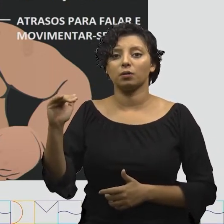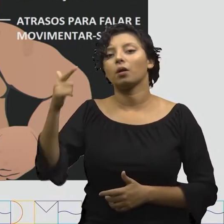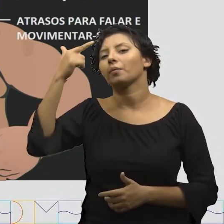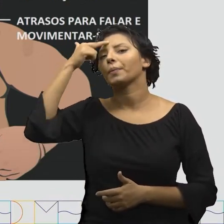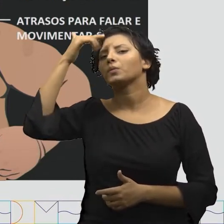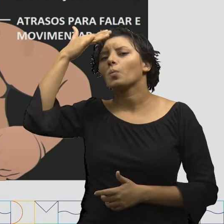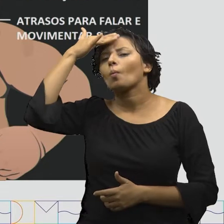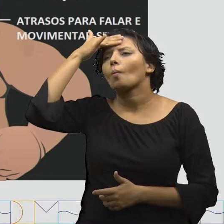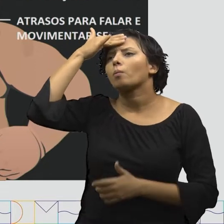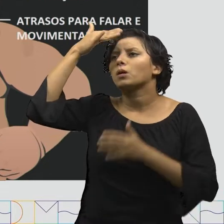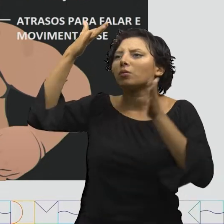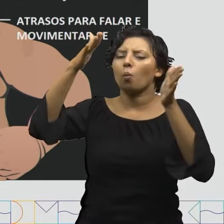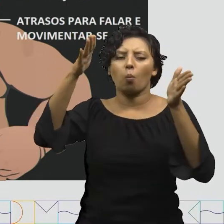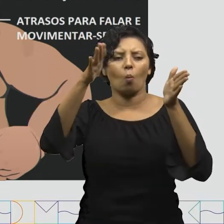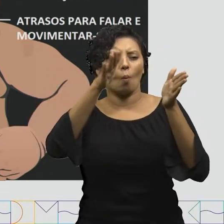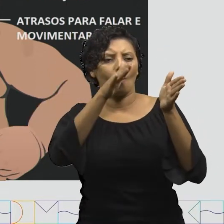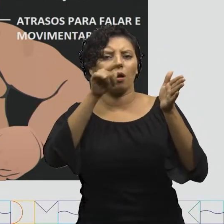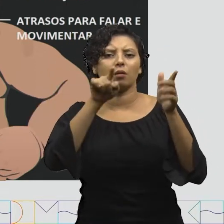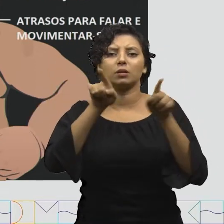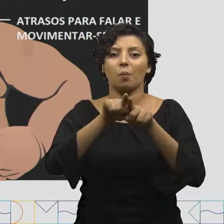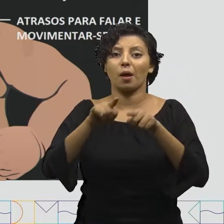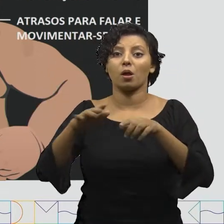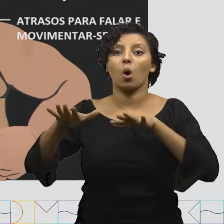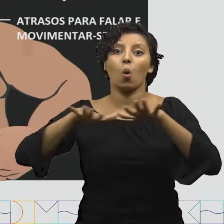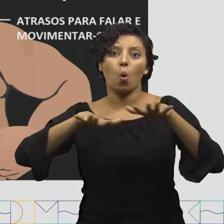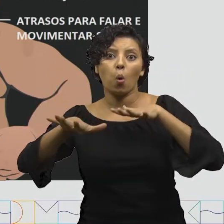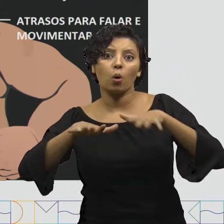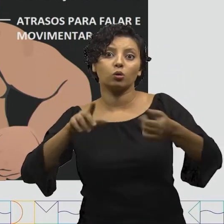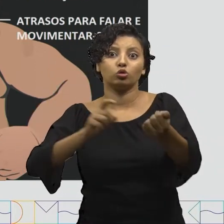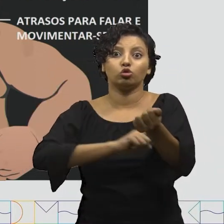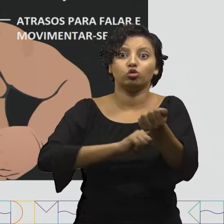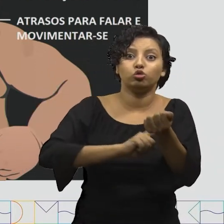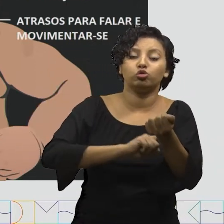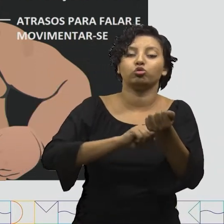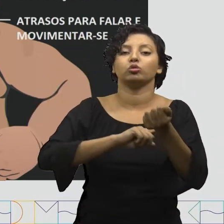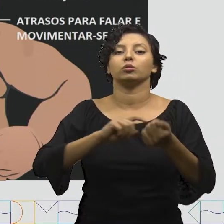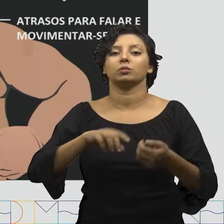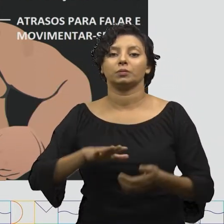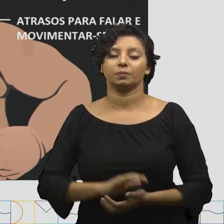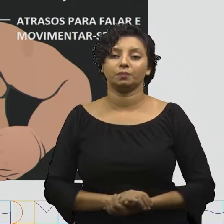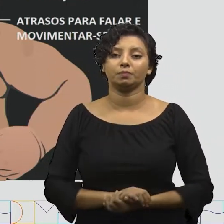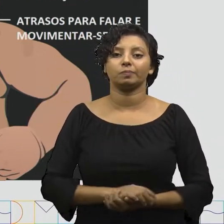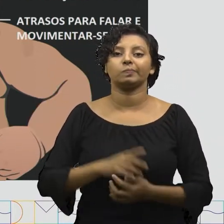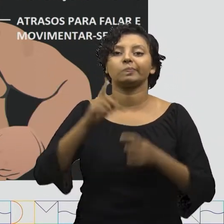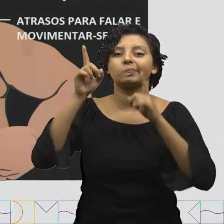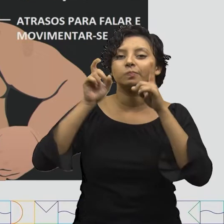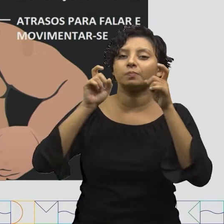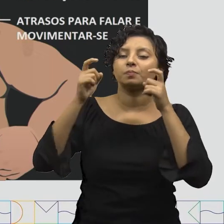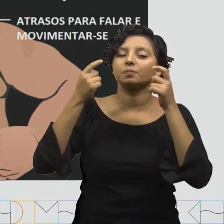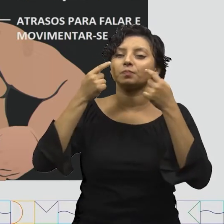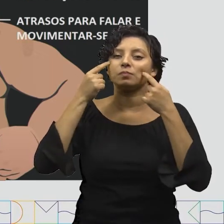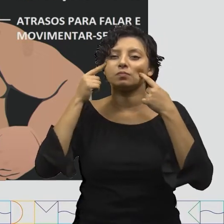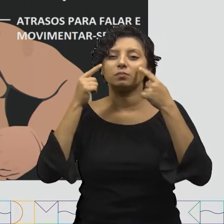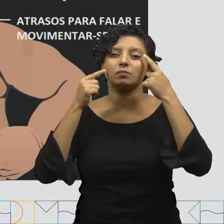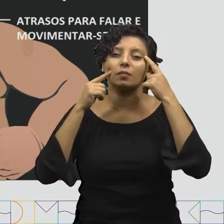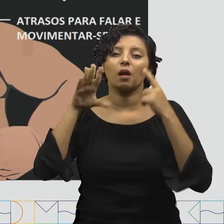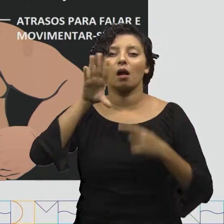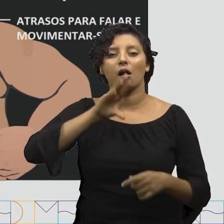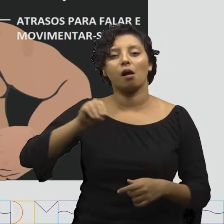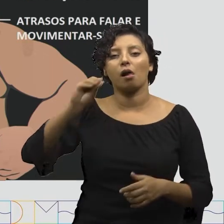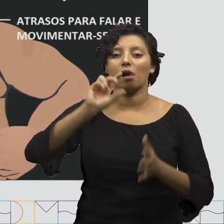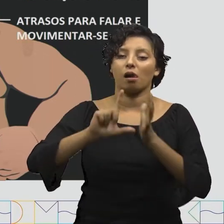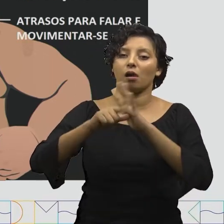trás, Hiperatividade, distorções faciais e atraso na fala e na movimentação.